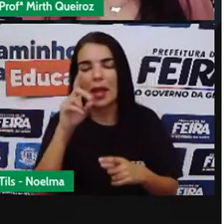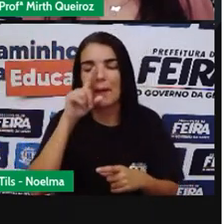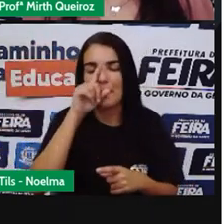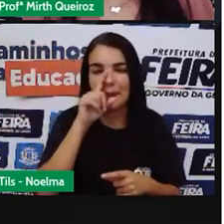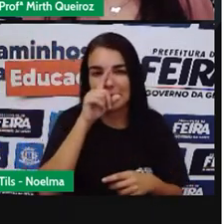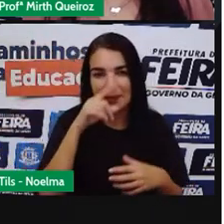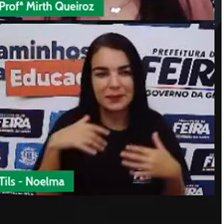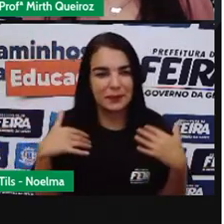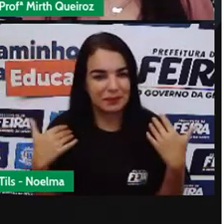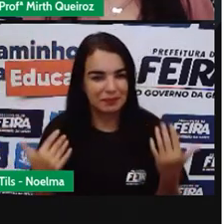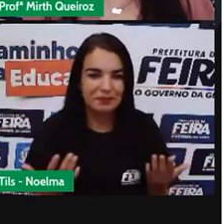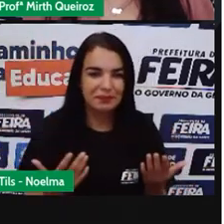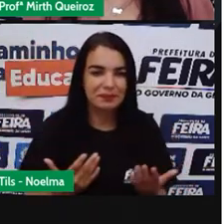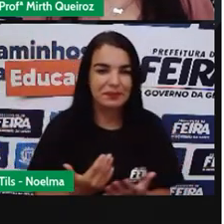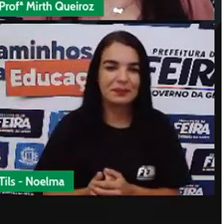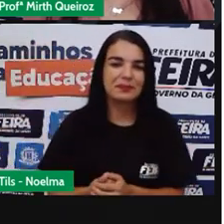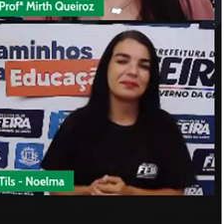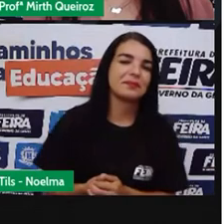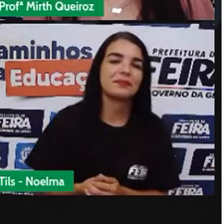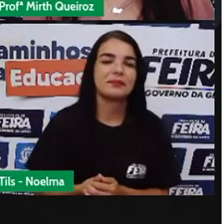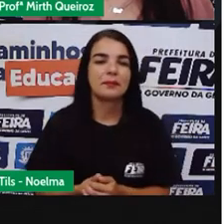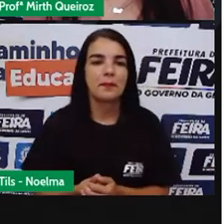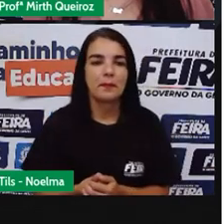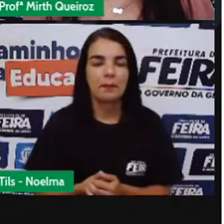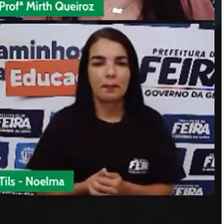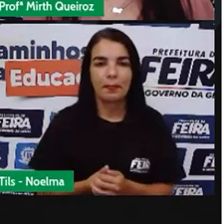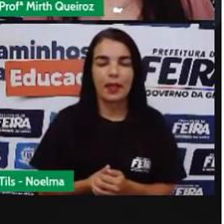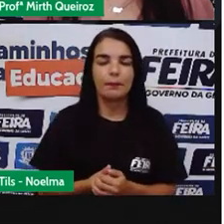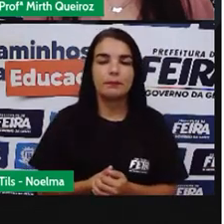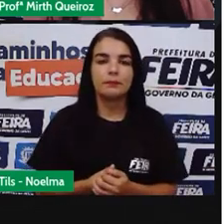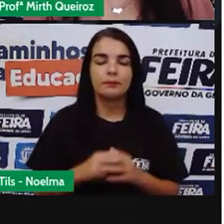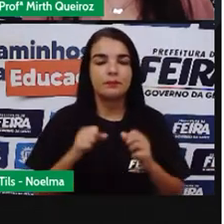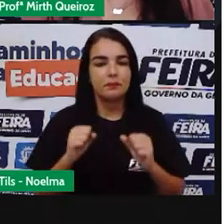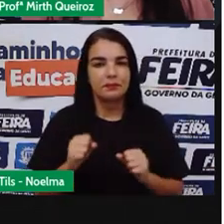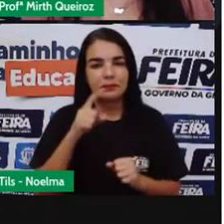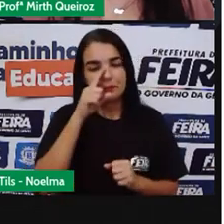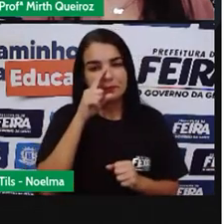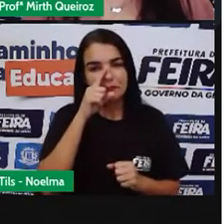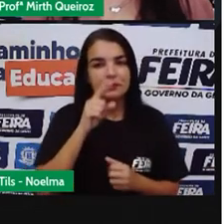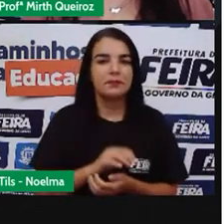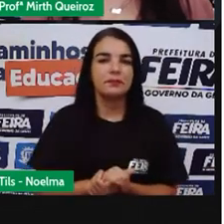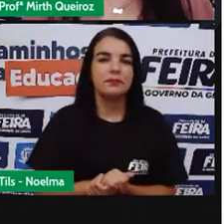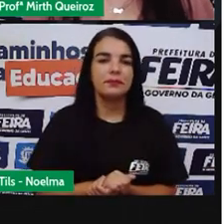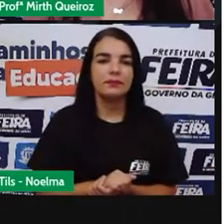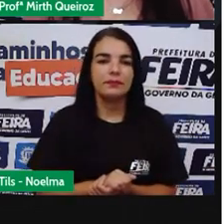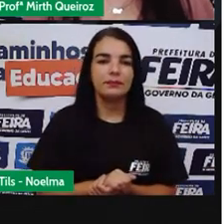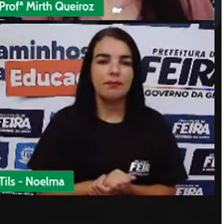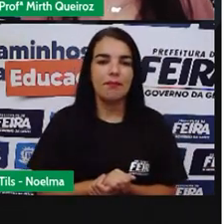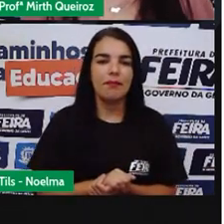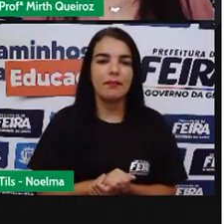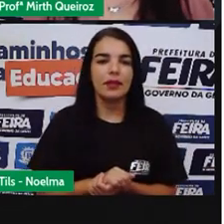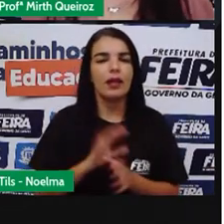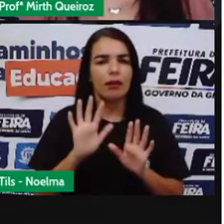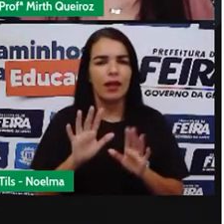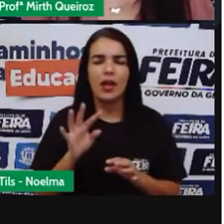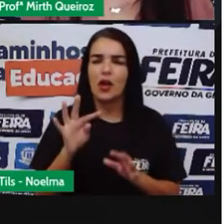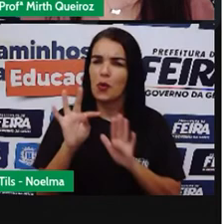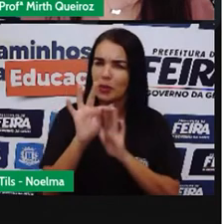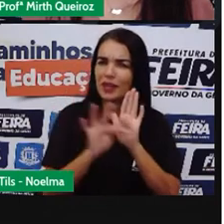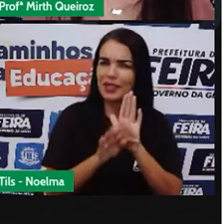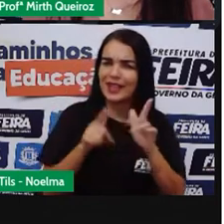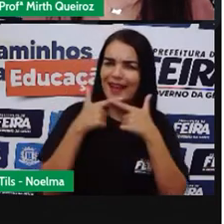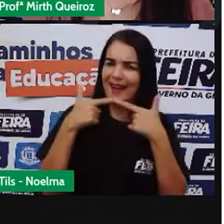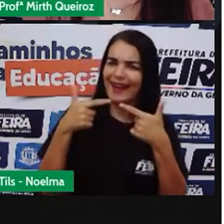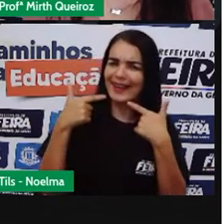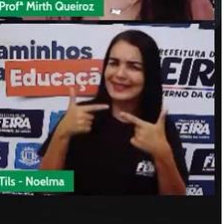avião estaria entrando em alguma situação de perigo. E esse texto,